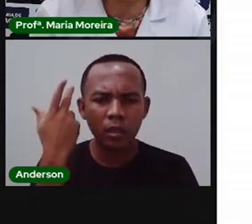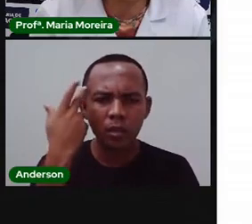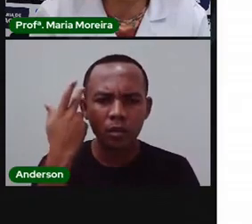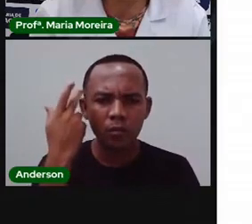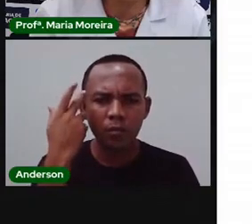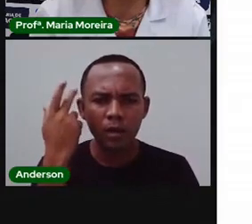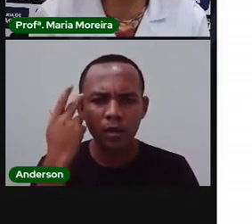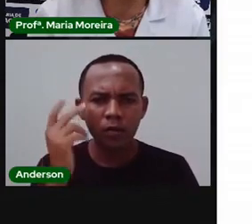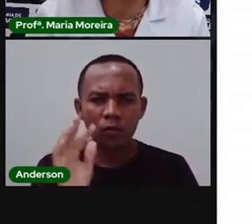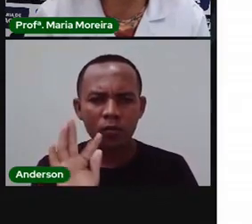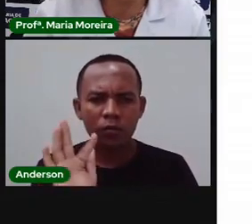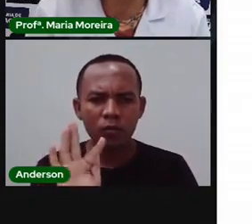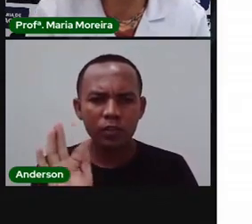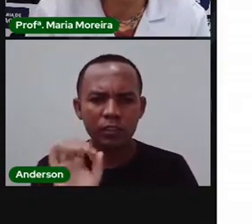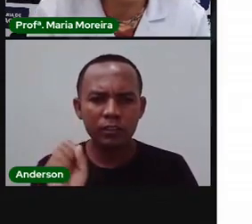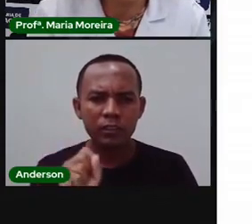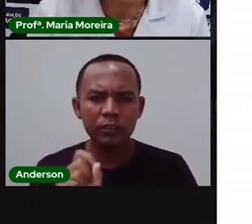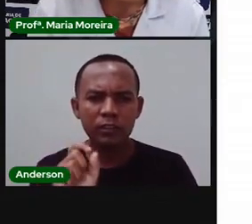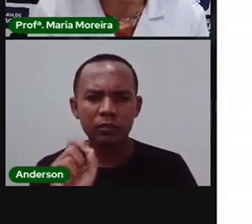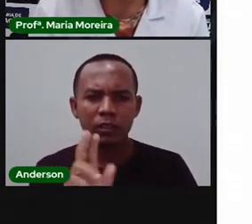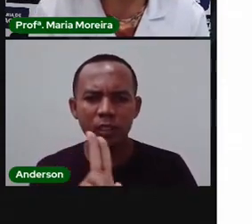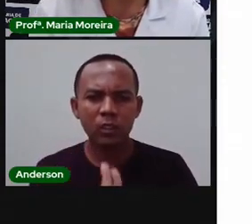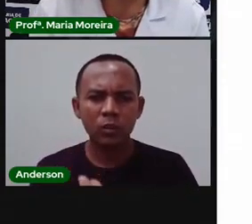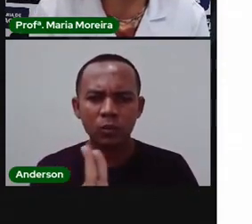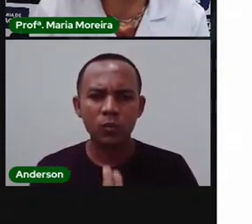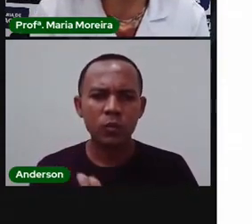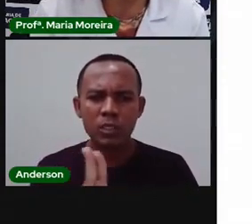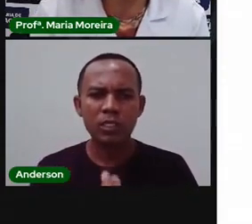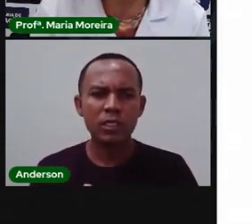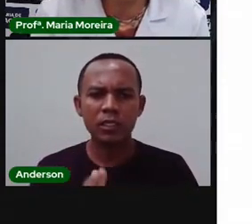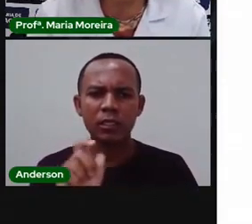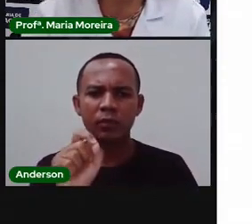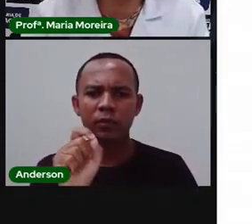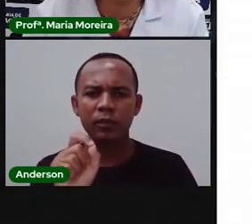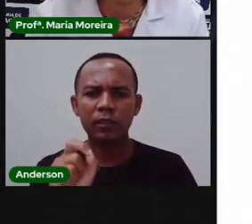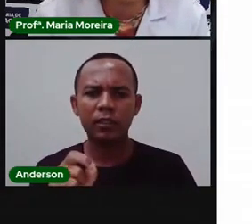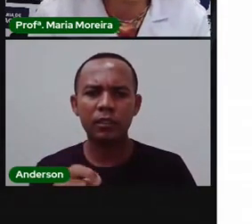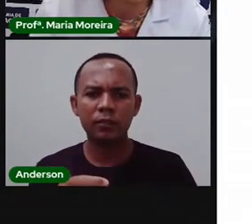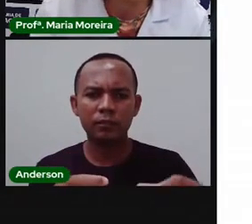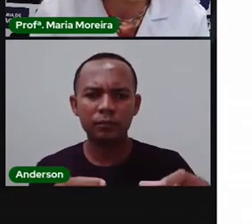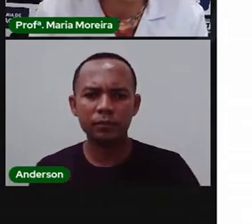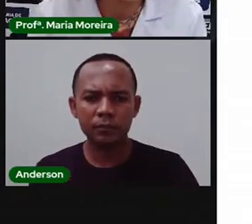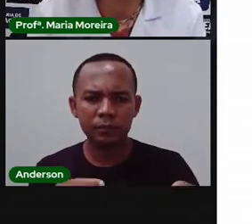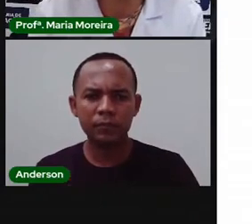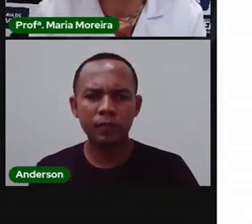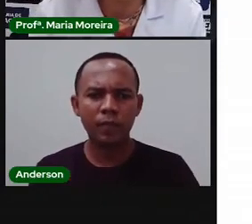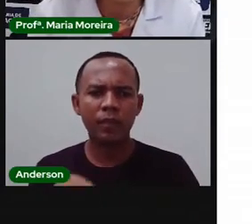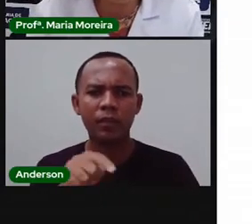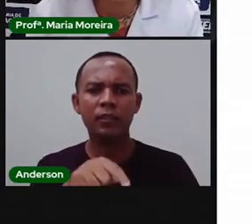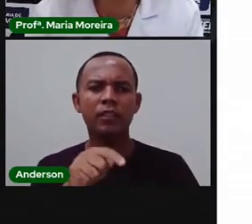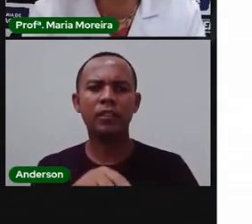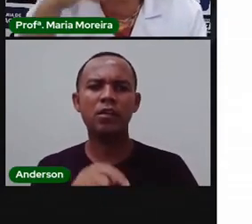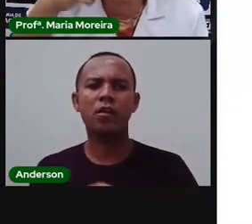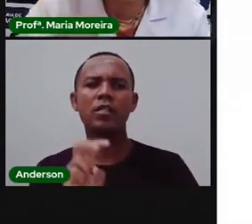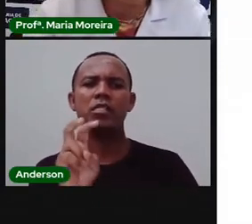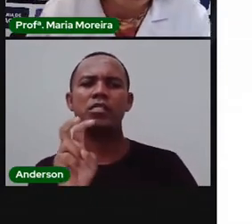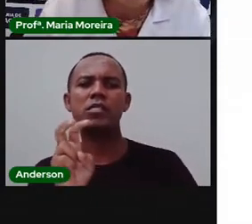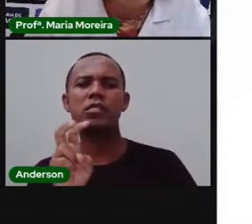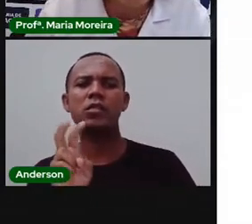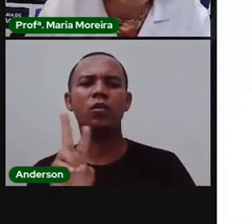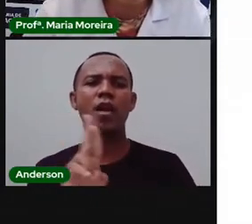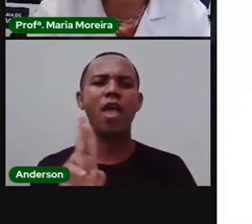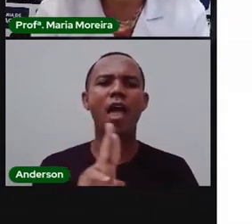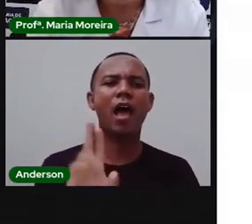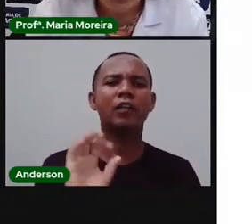feiras livres da cidade se usem bacias como unidades de medida. Então, olha, duas bacias aqui por cinco reais, uma é três,